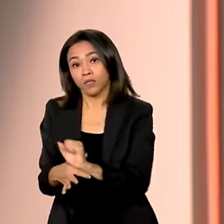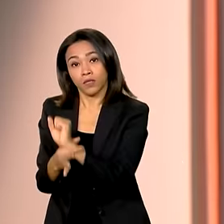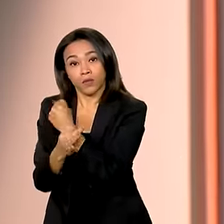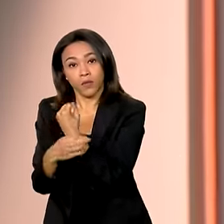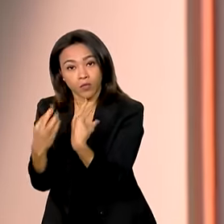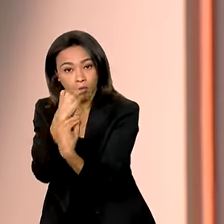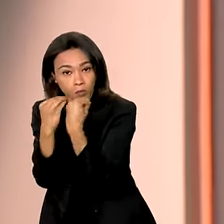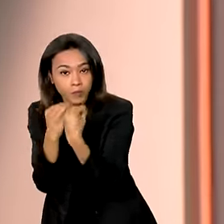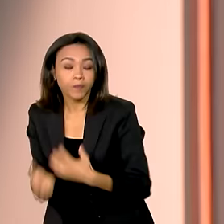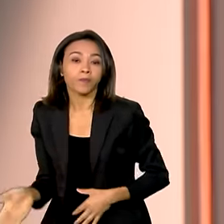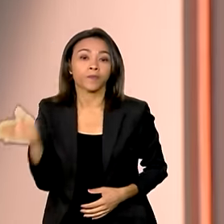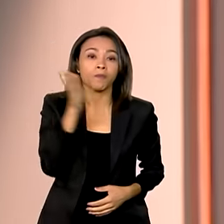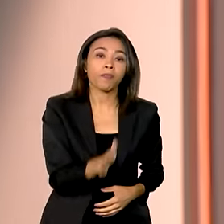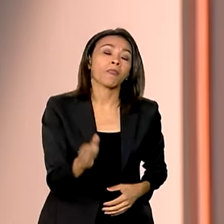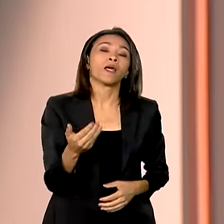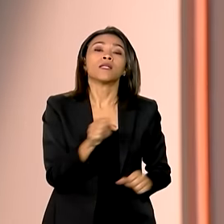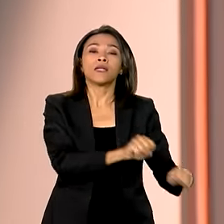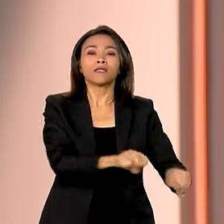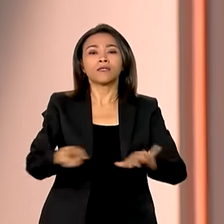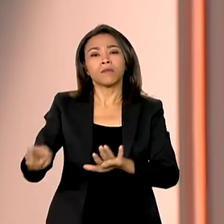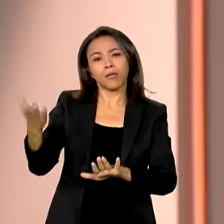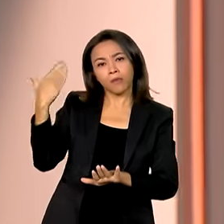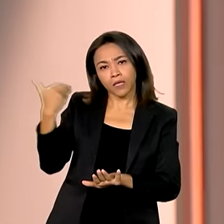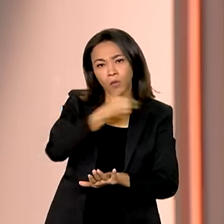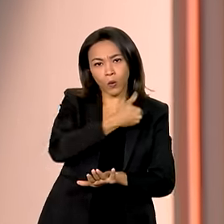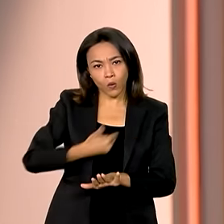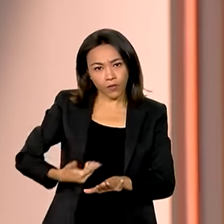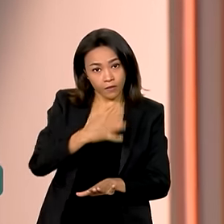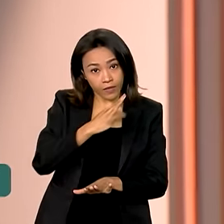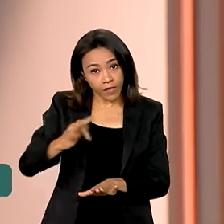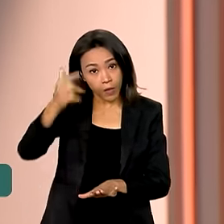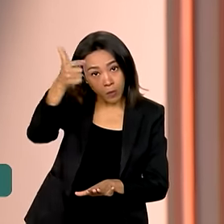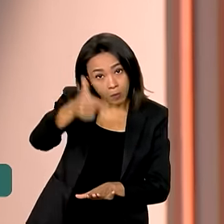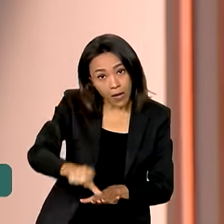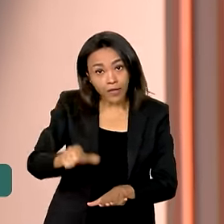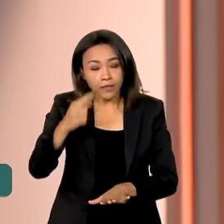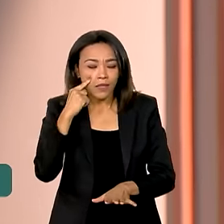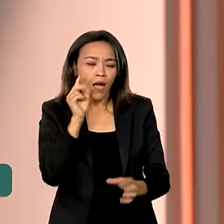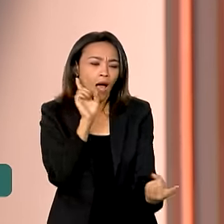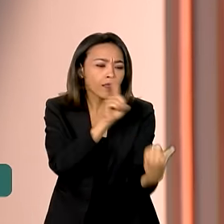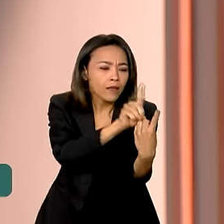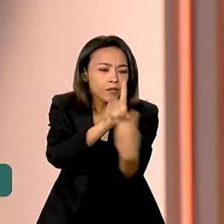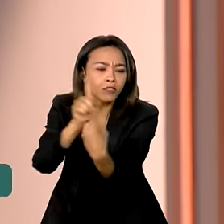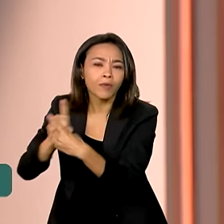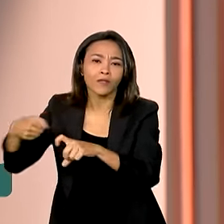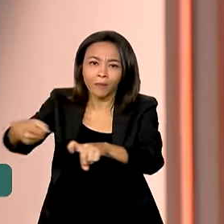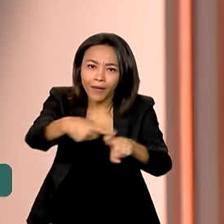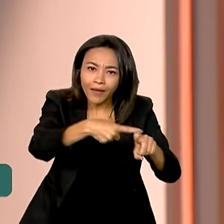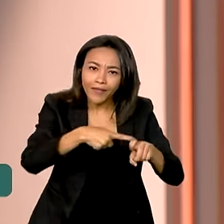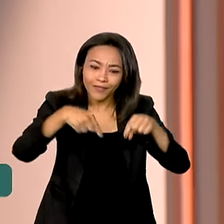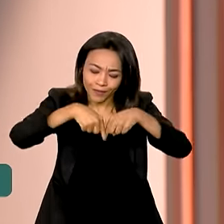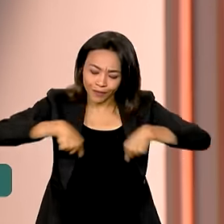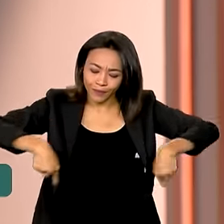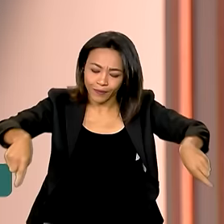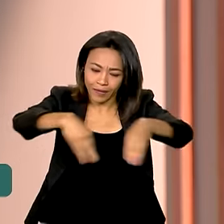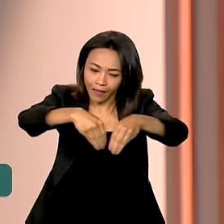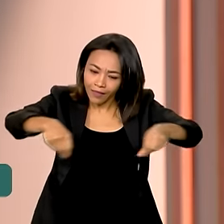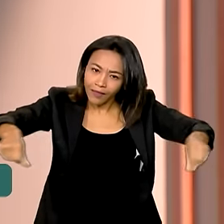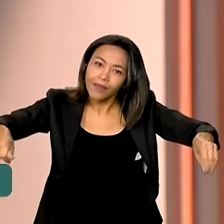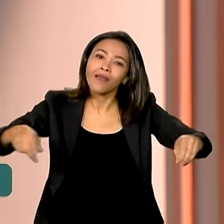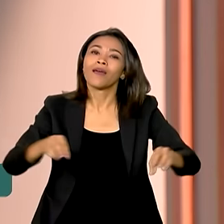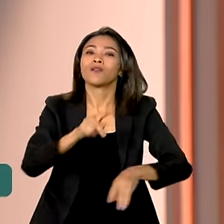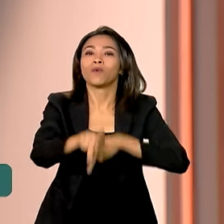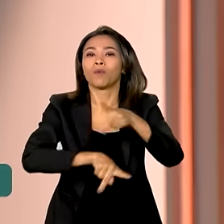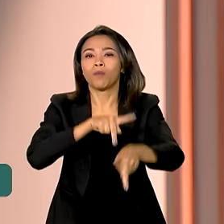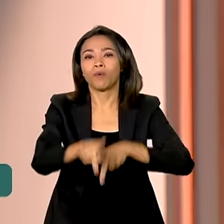E o governo federal começou na semana passada mais uma ação de atendimento médico na terra indígena Yanomami, que corta